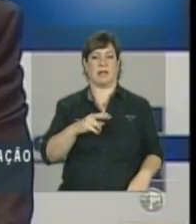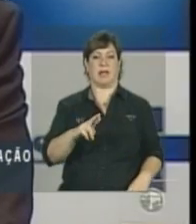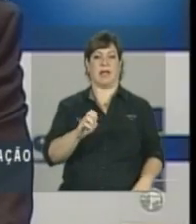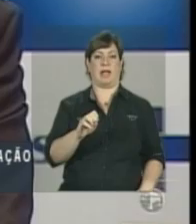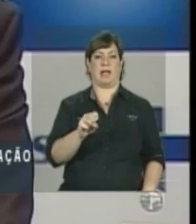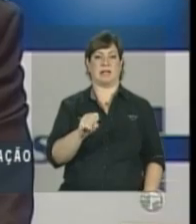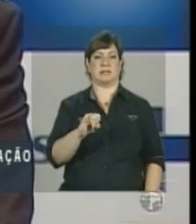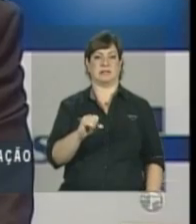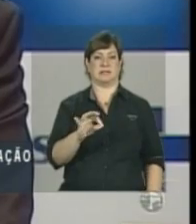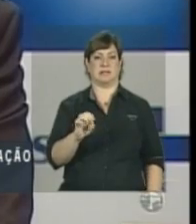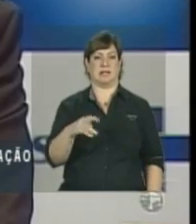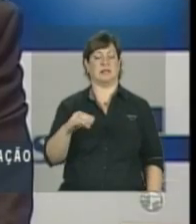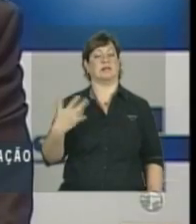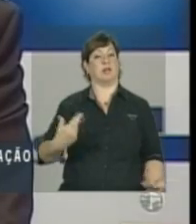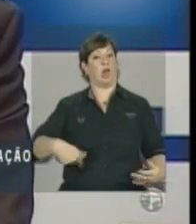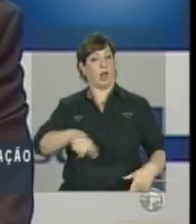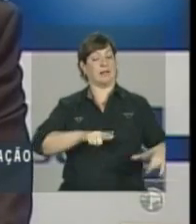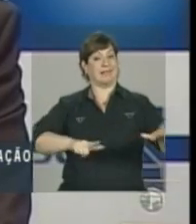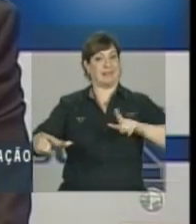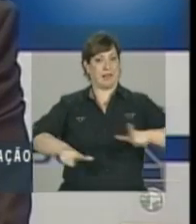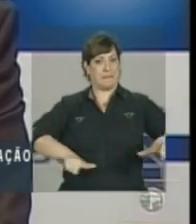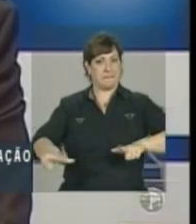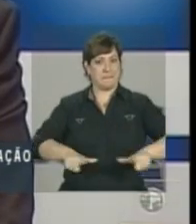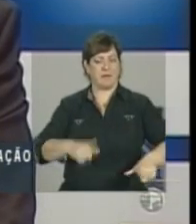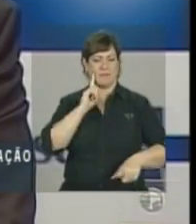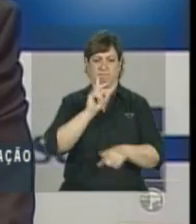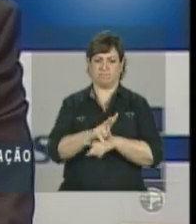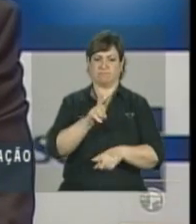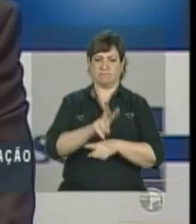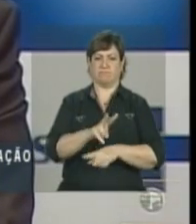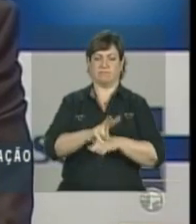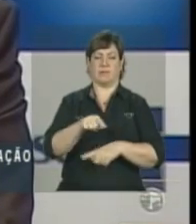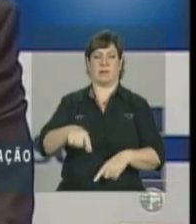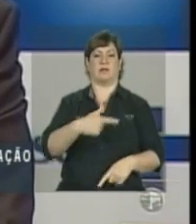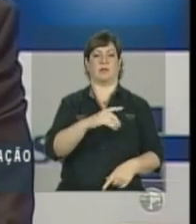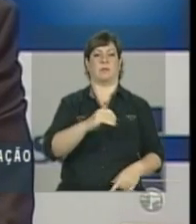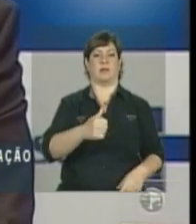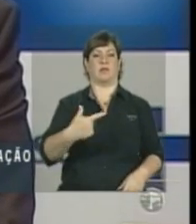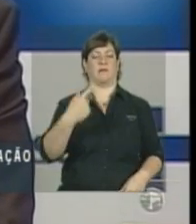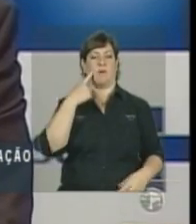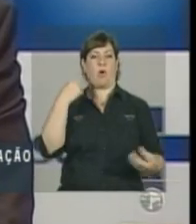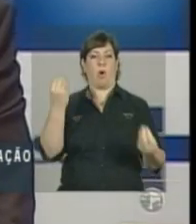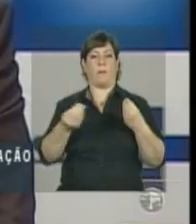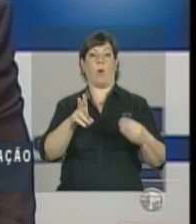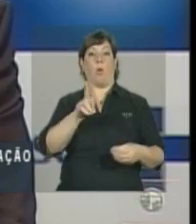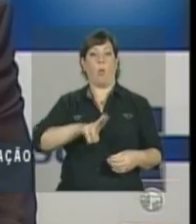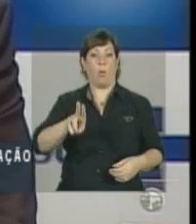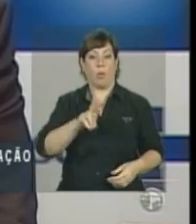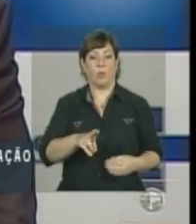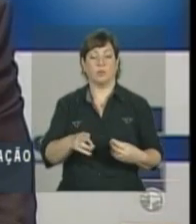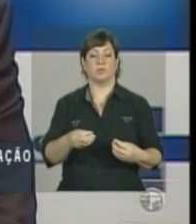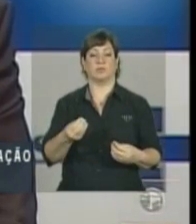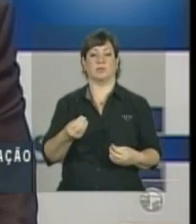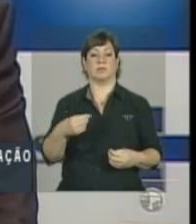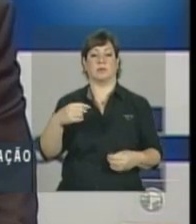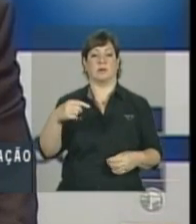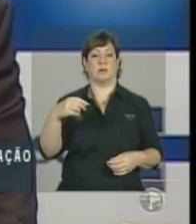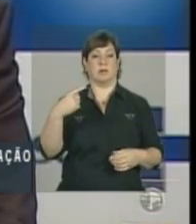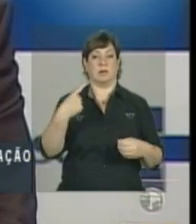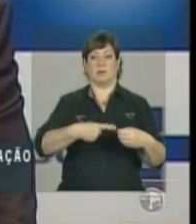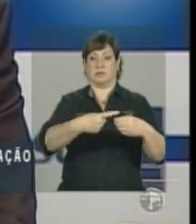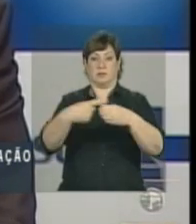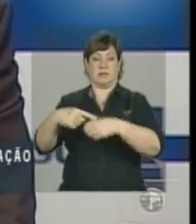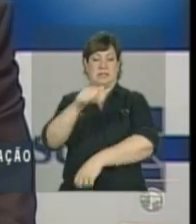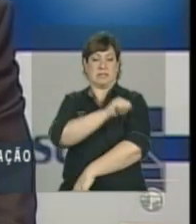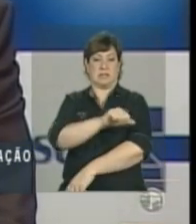para nós, é uma estratégia fundamental e nós vamos acompanhar esse ano o uso em serviço no Rio de Janeiro,